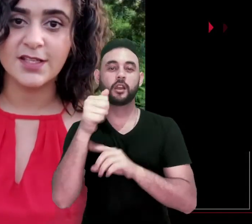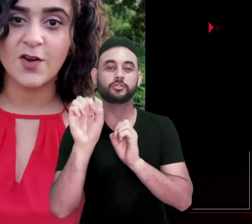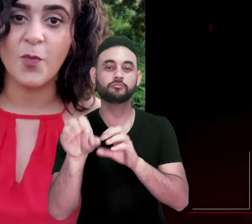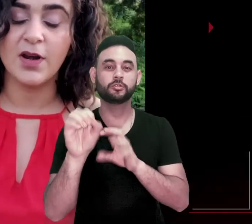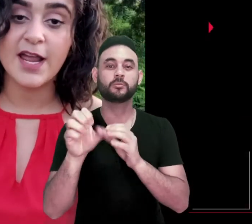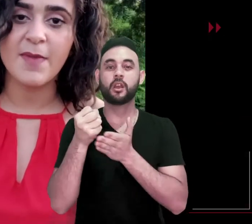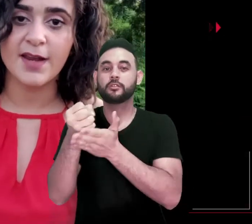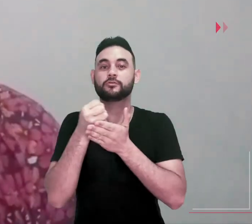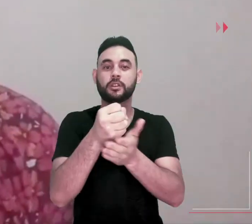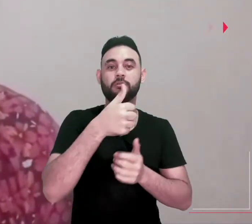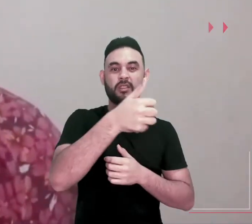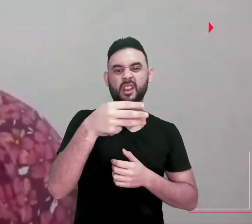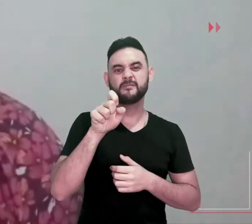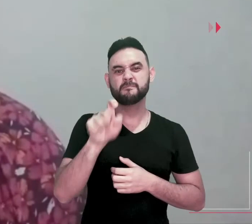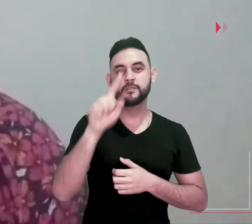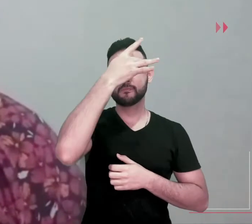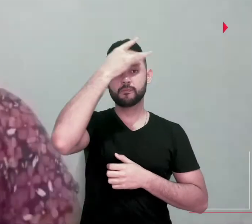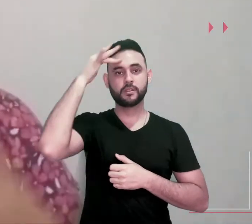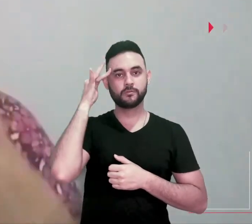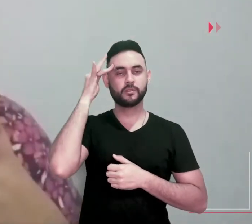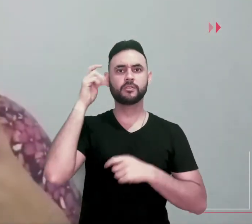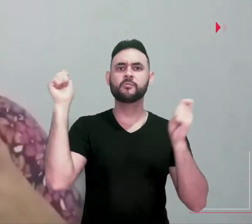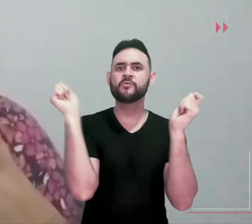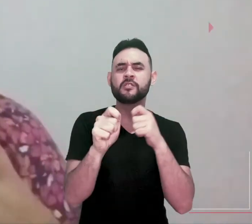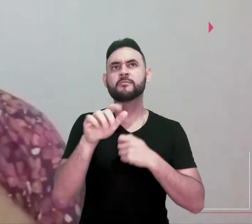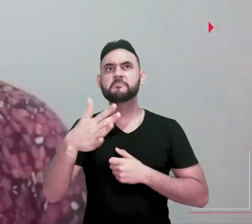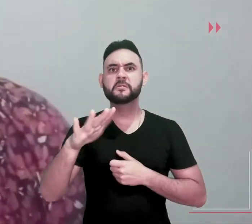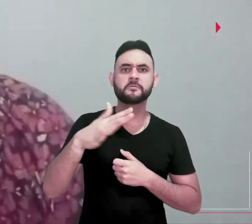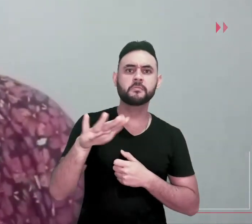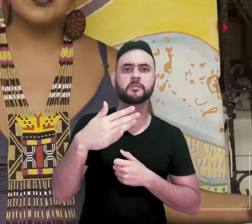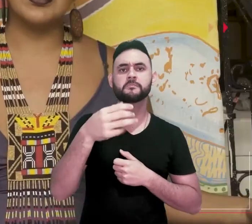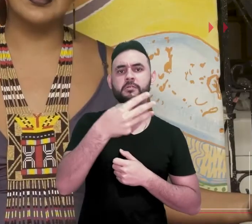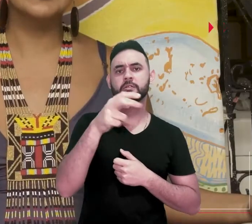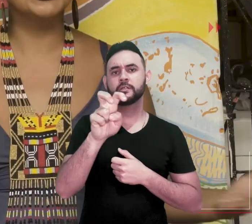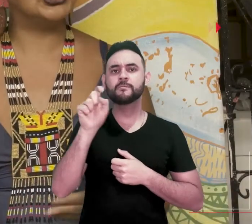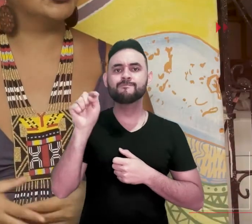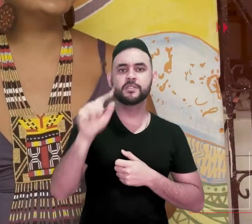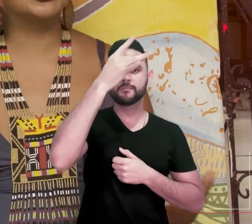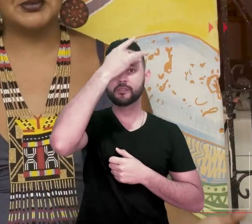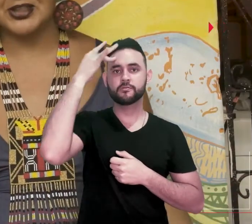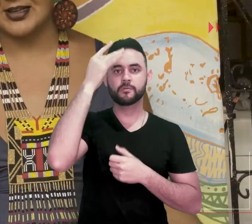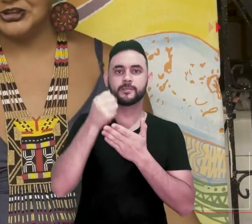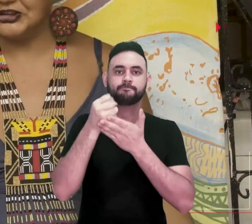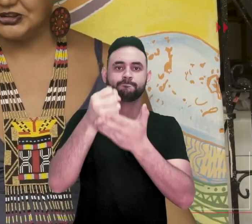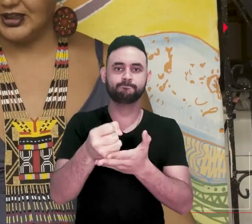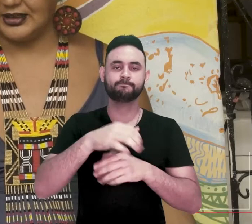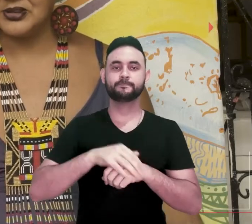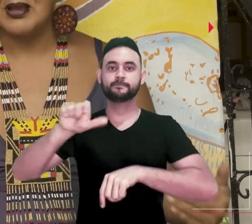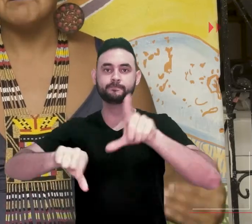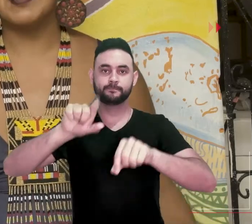atendendo cerca de 13 mil pessoas e alcançando aproximadamente 35 mil pessoas. Também foram